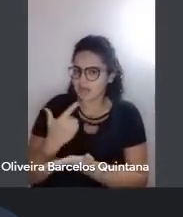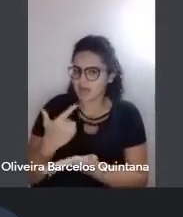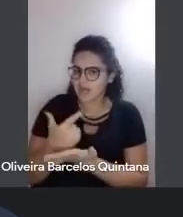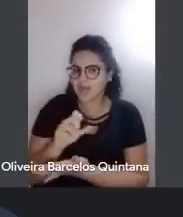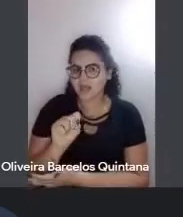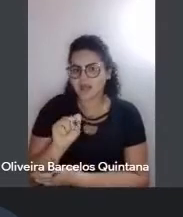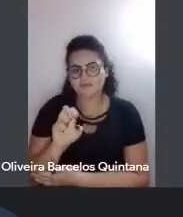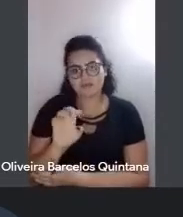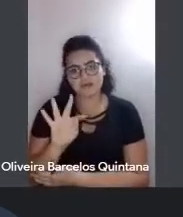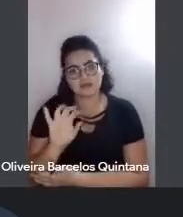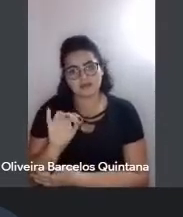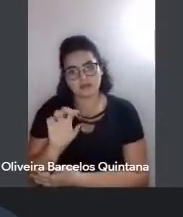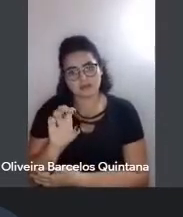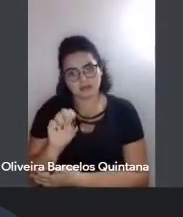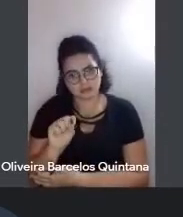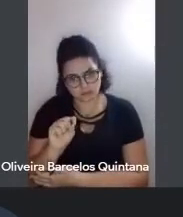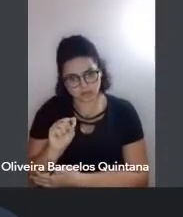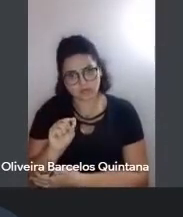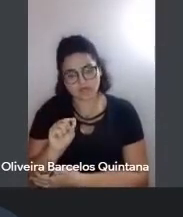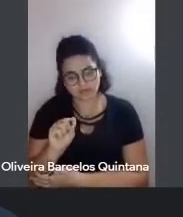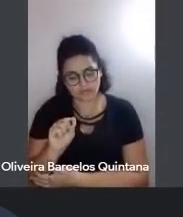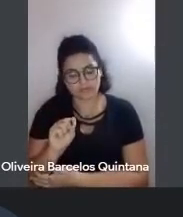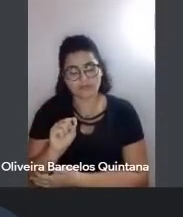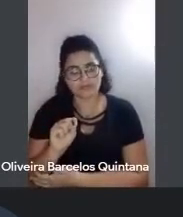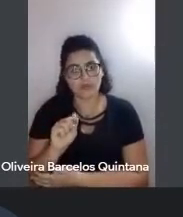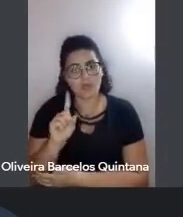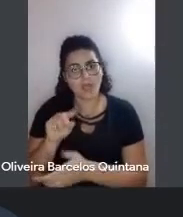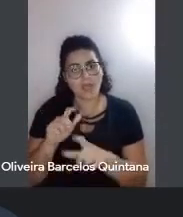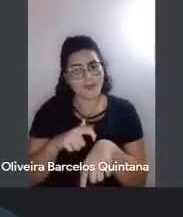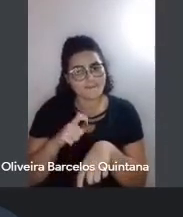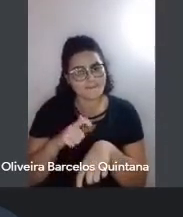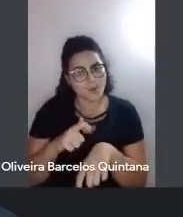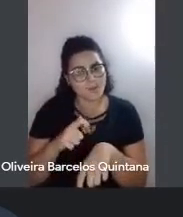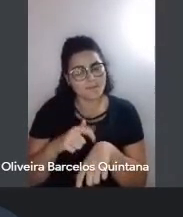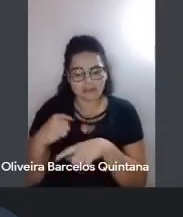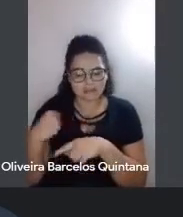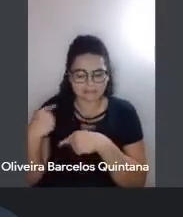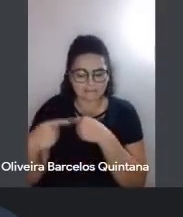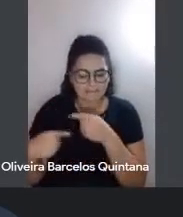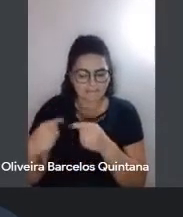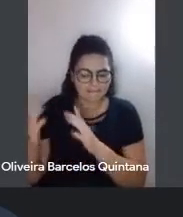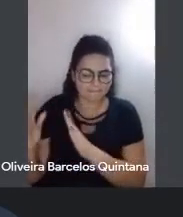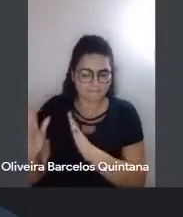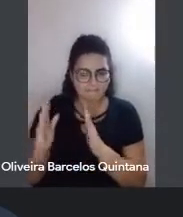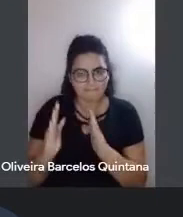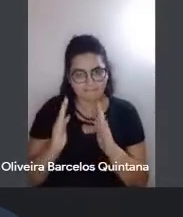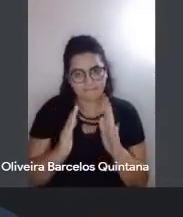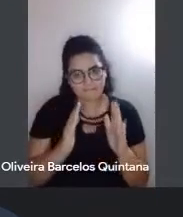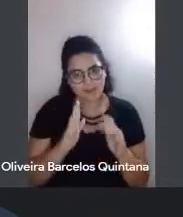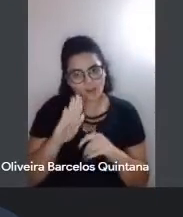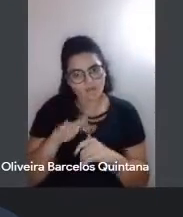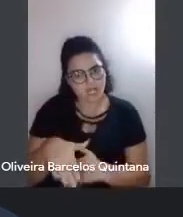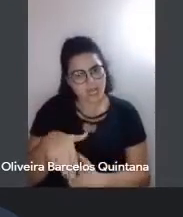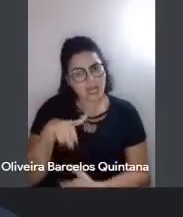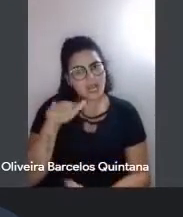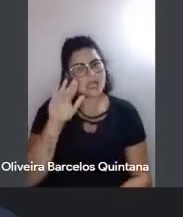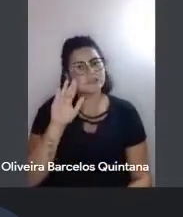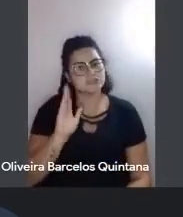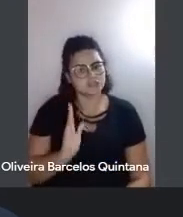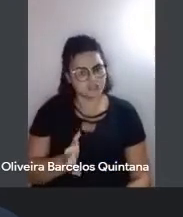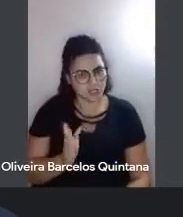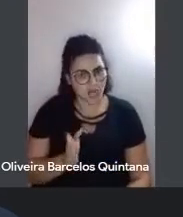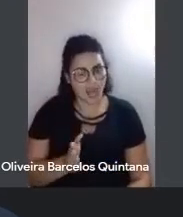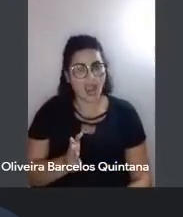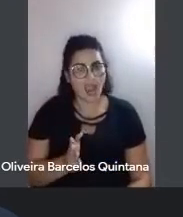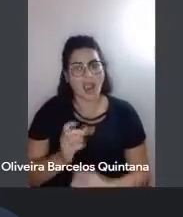assim, como... Era um momento de... Um rito de passagem, assim, agora você está ficando grandinho, você já está, assim,